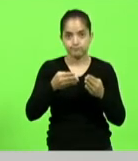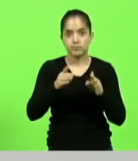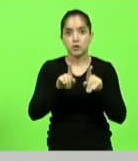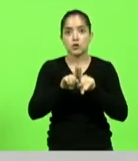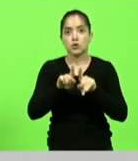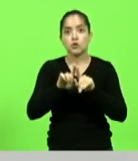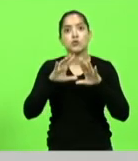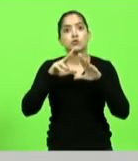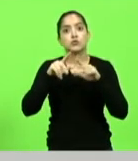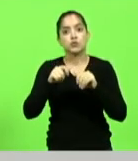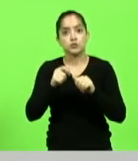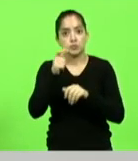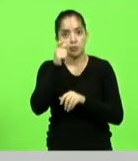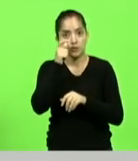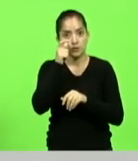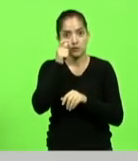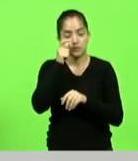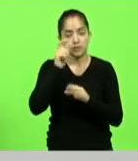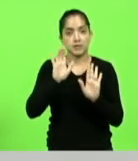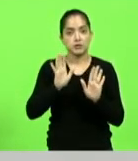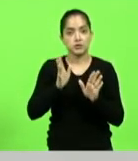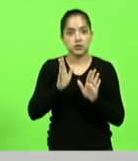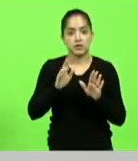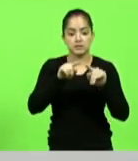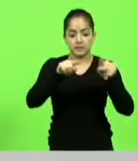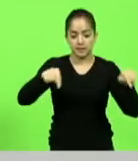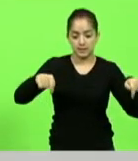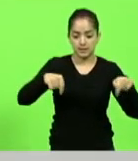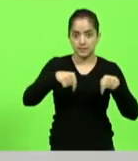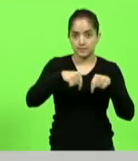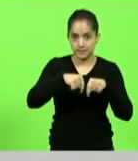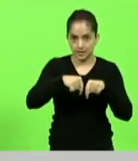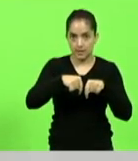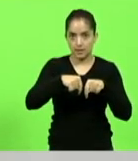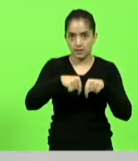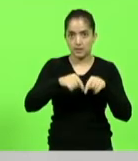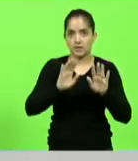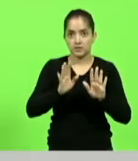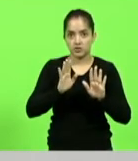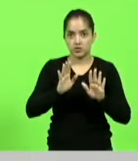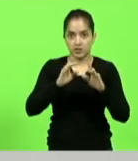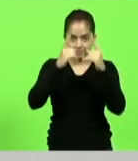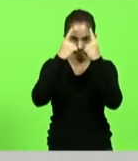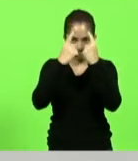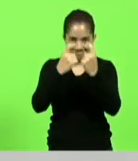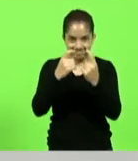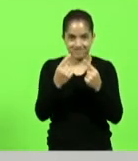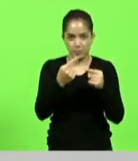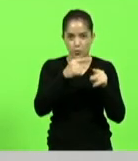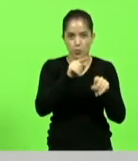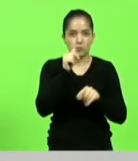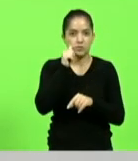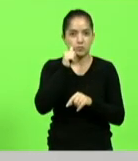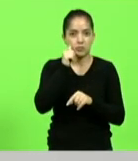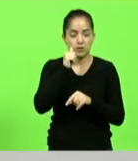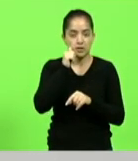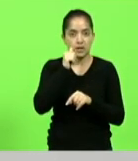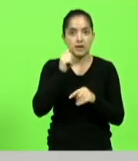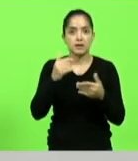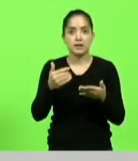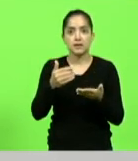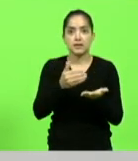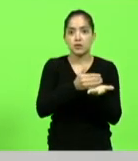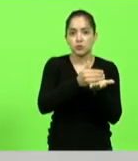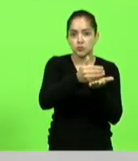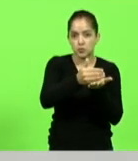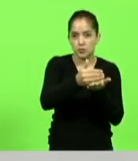todas podem acompanhar nós já temos a sala do observatório de combate à violência contra a mulher logo na entrada